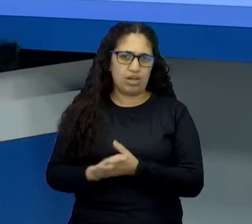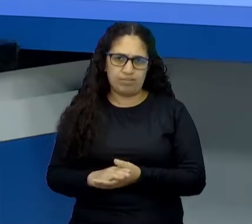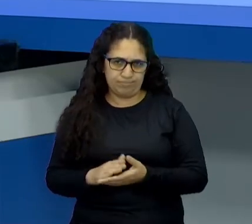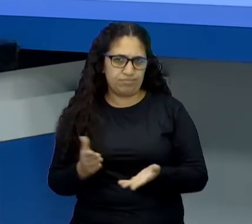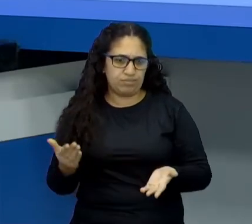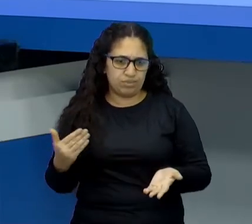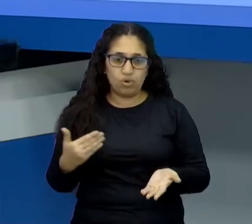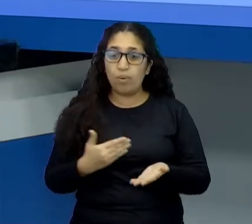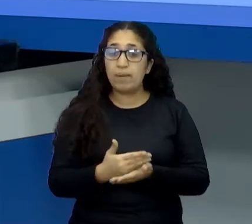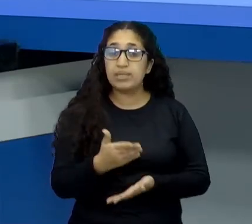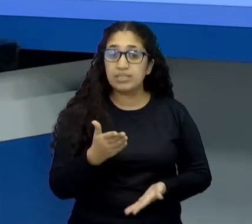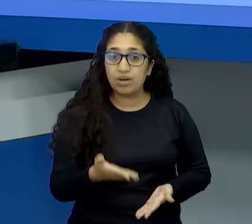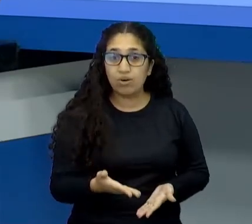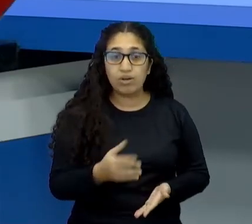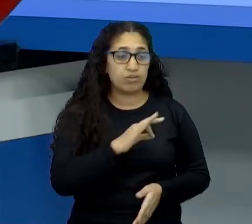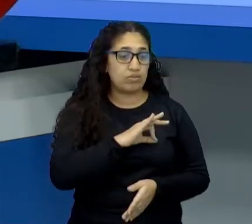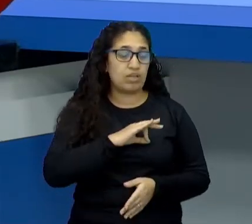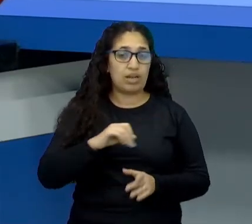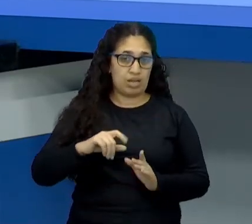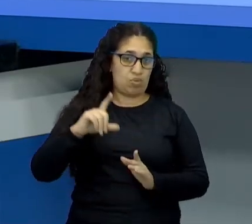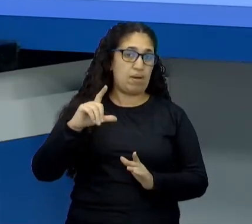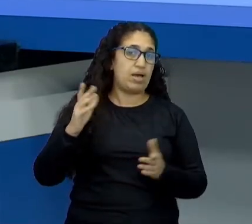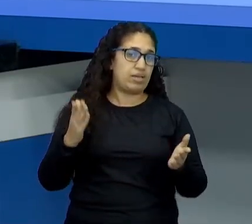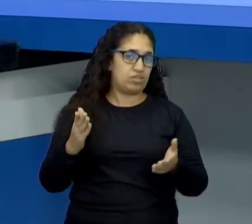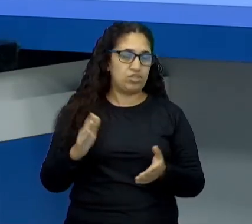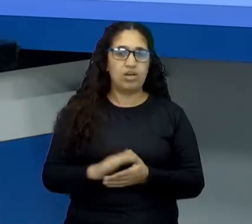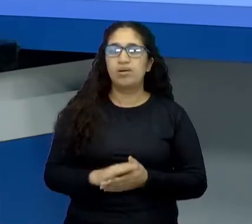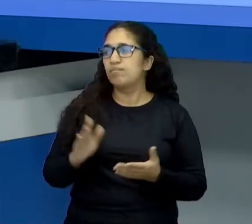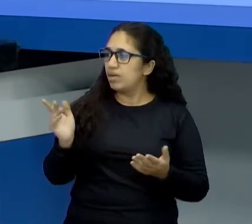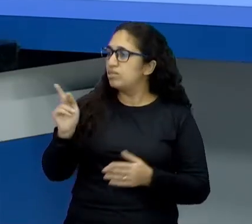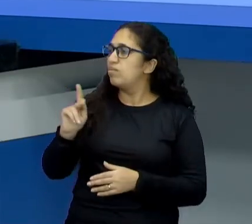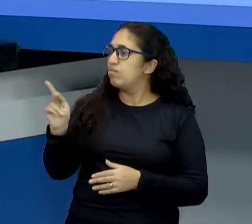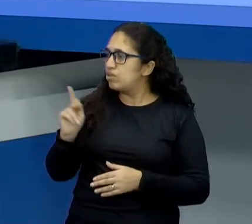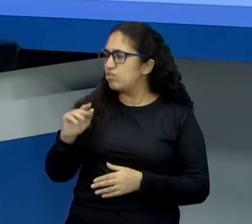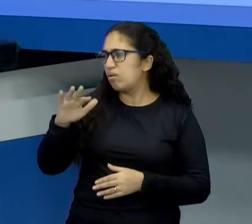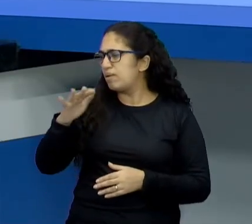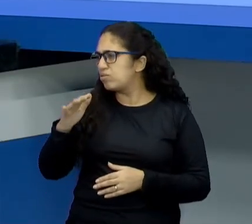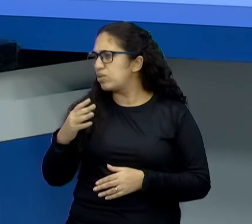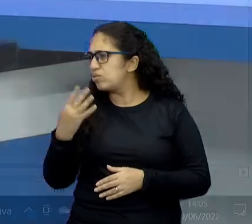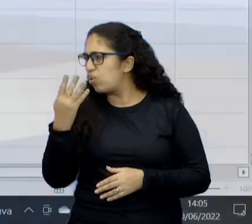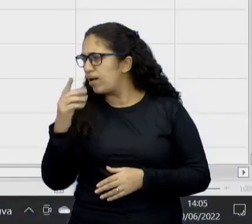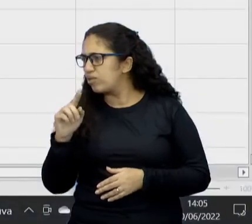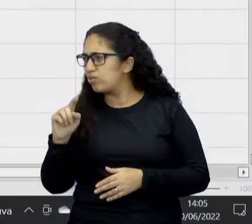mais. Mas, enfim. Então, a professora aí ganha uns 4,5.